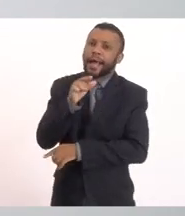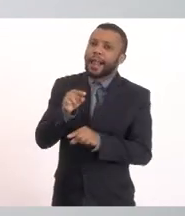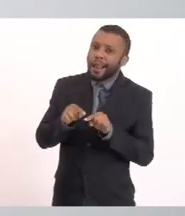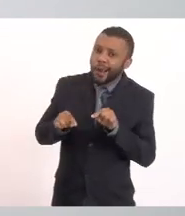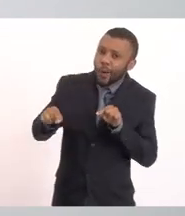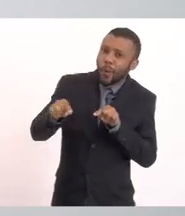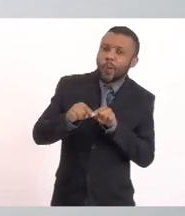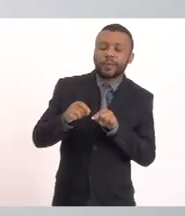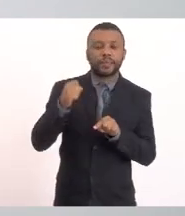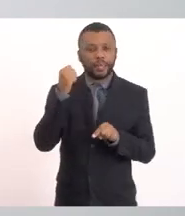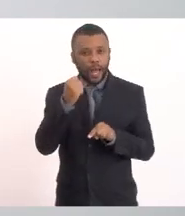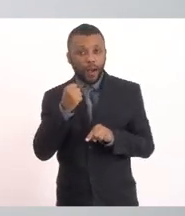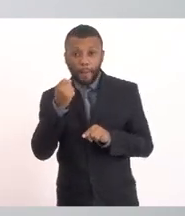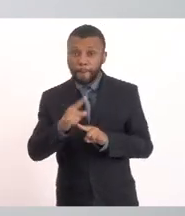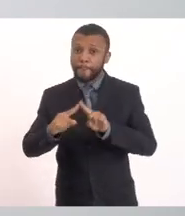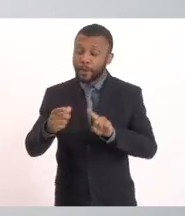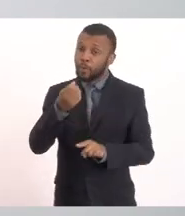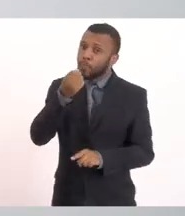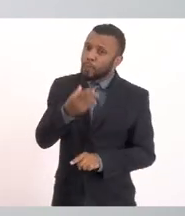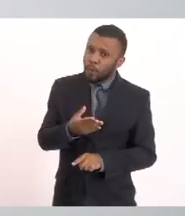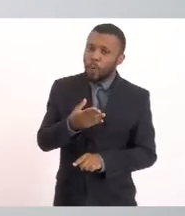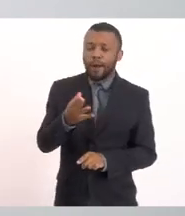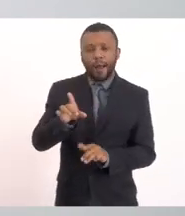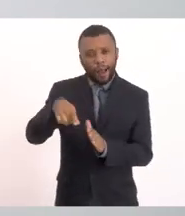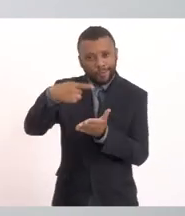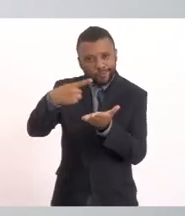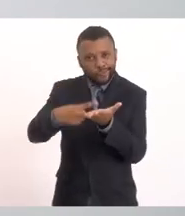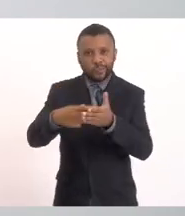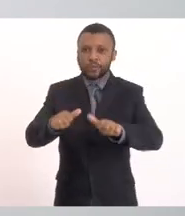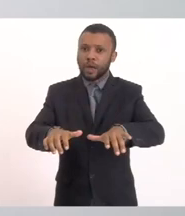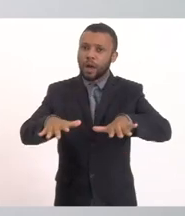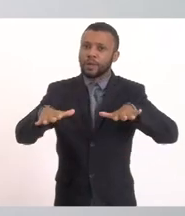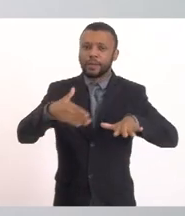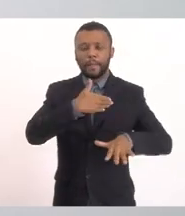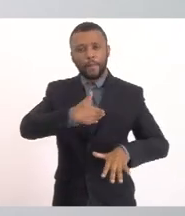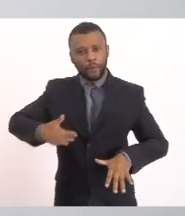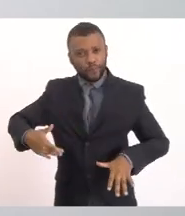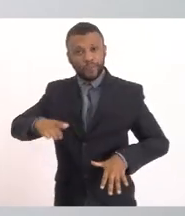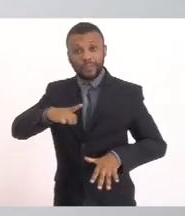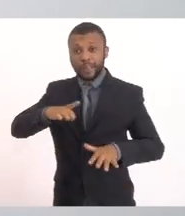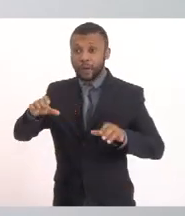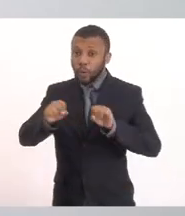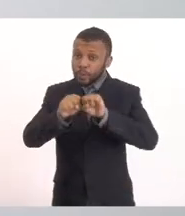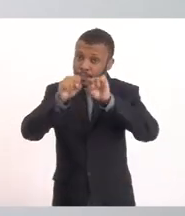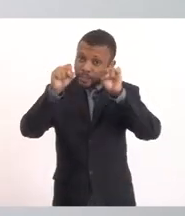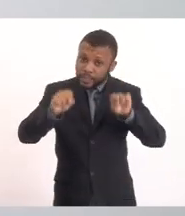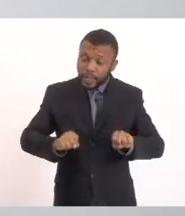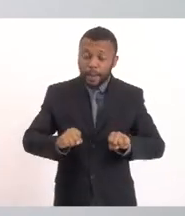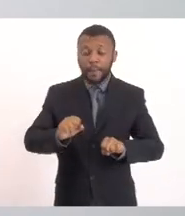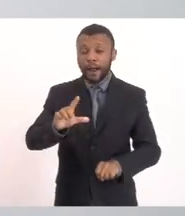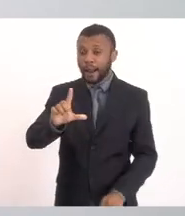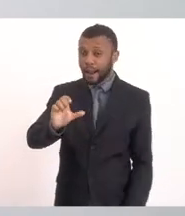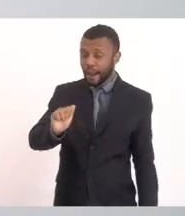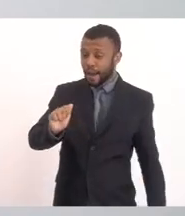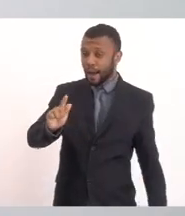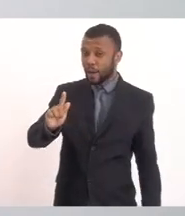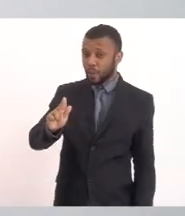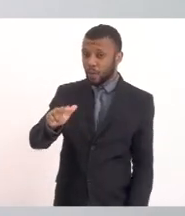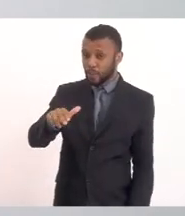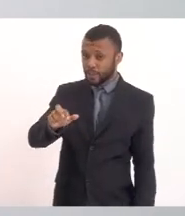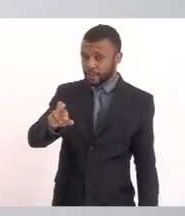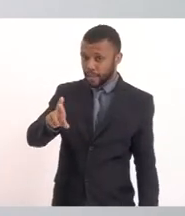achei muito boa A chamada da audiência pública Ser para o sistema lagunar de Saquarema Porque